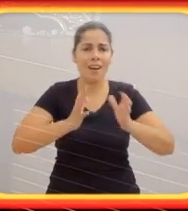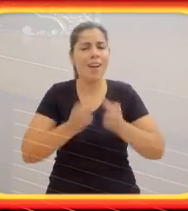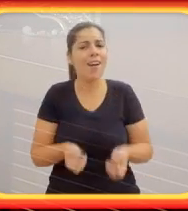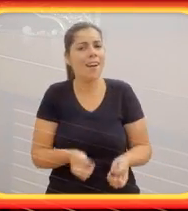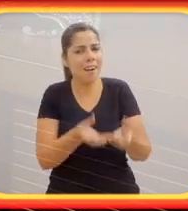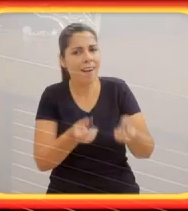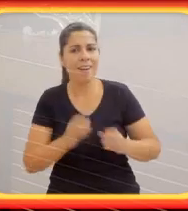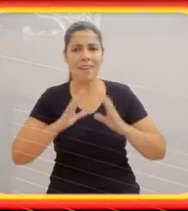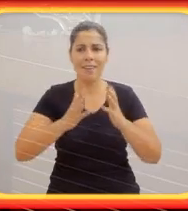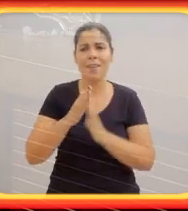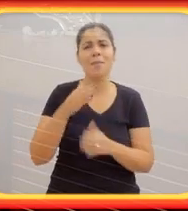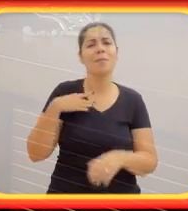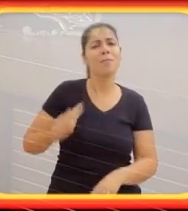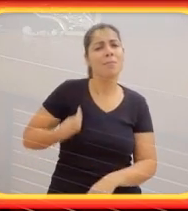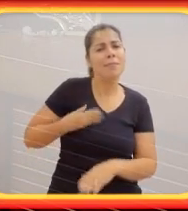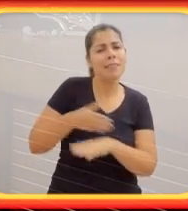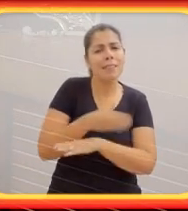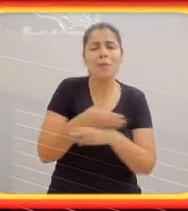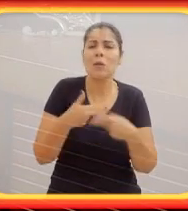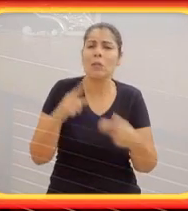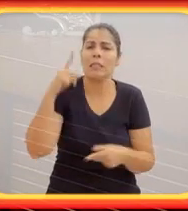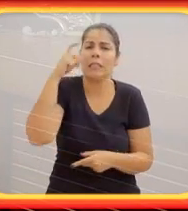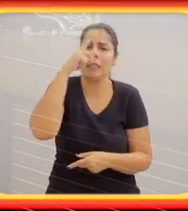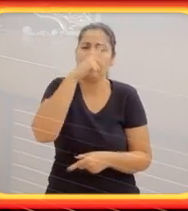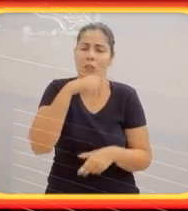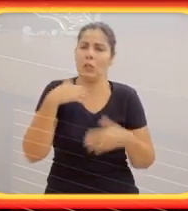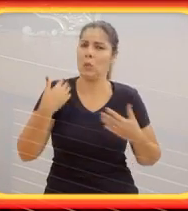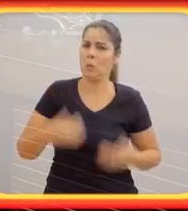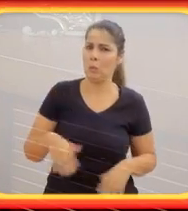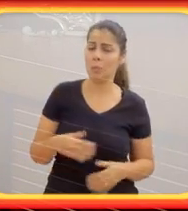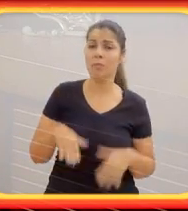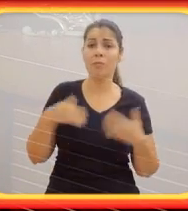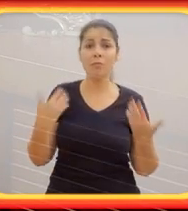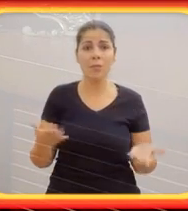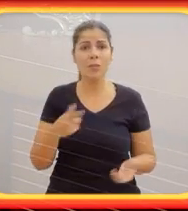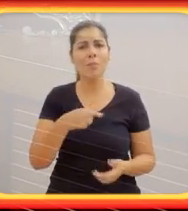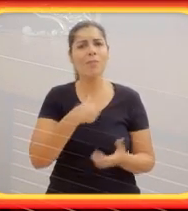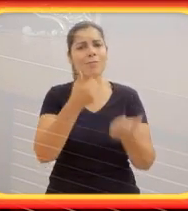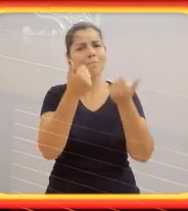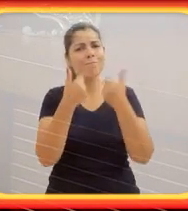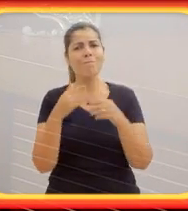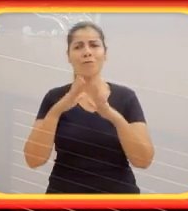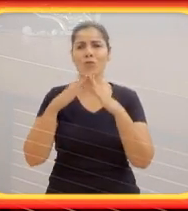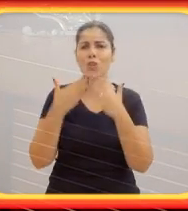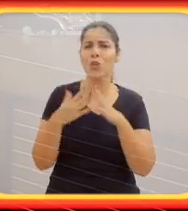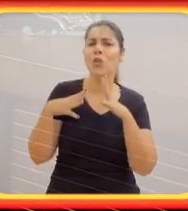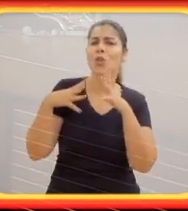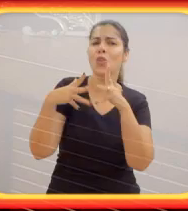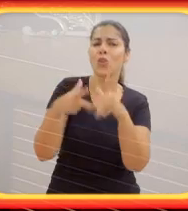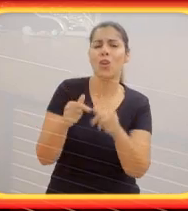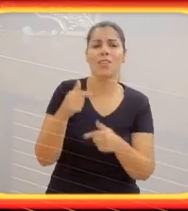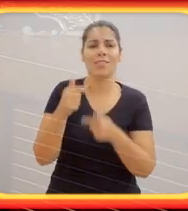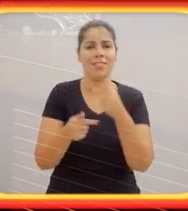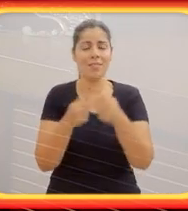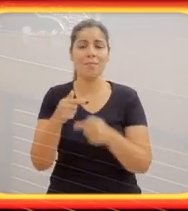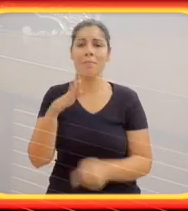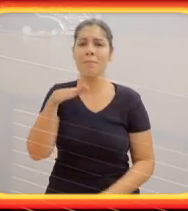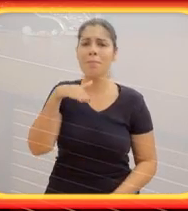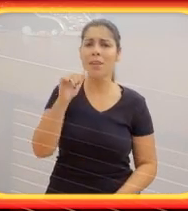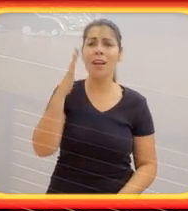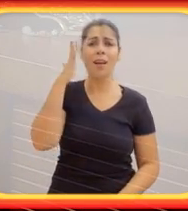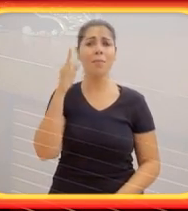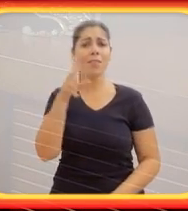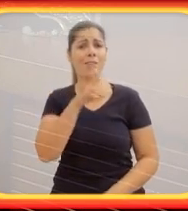Para que ele sinta uma mãe presente. Para que ele sinta um pai presente. E a gente brincava de tudo, Eu sentava no chão.